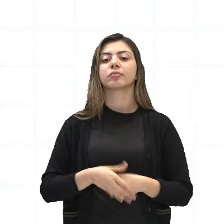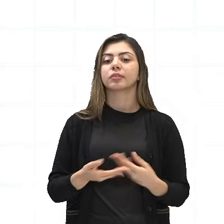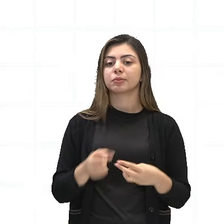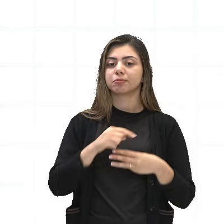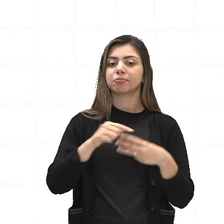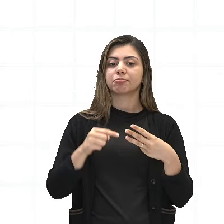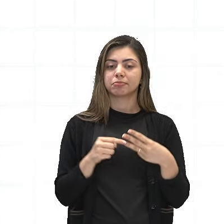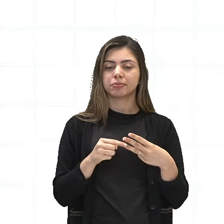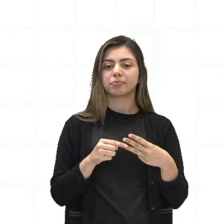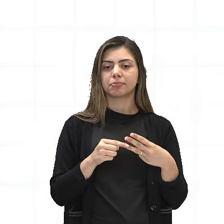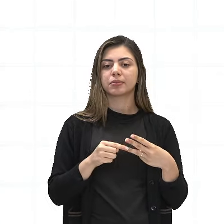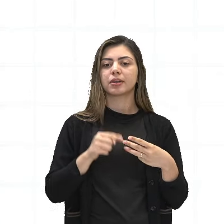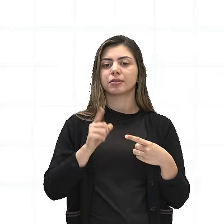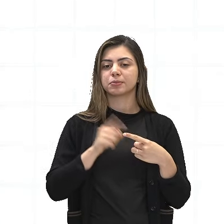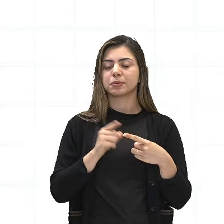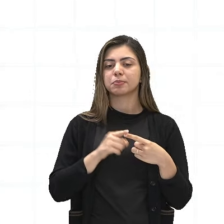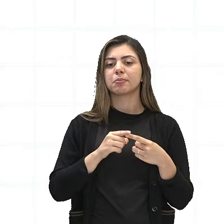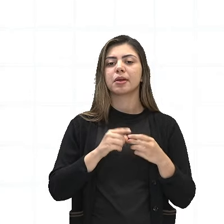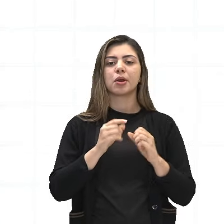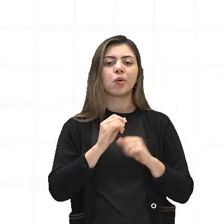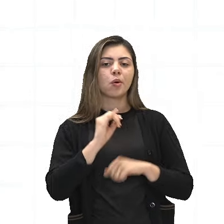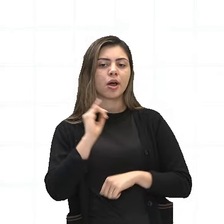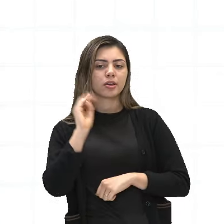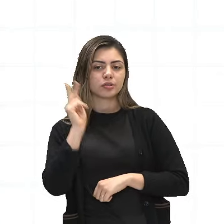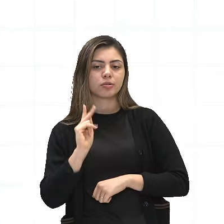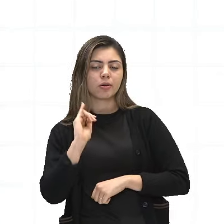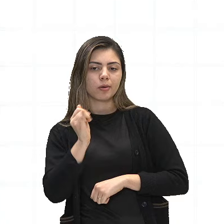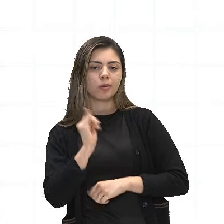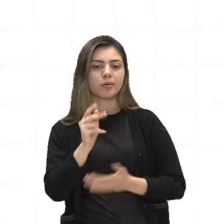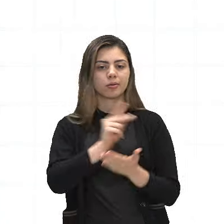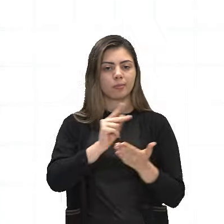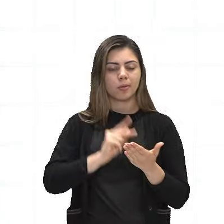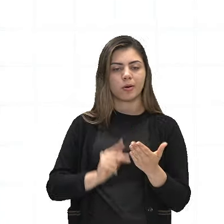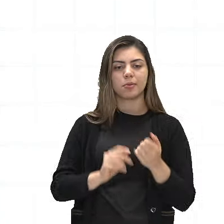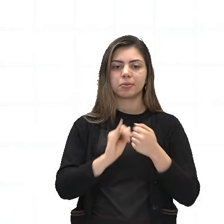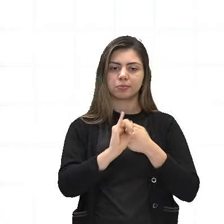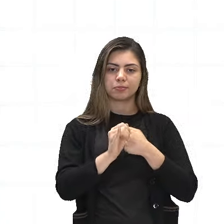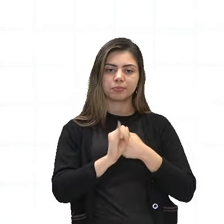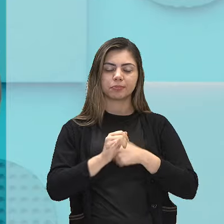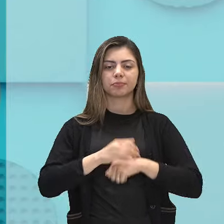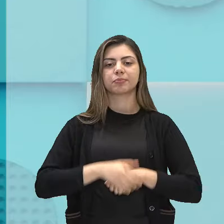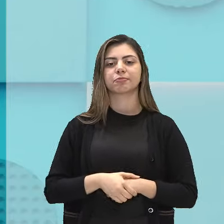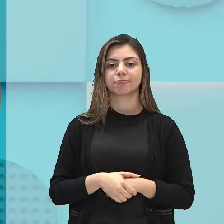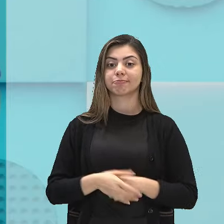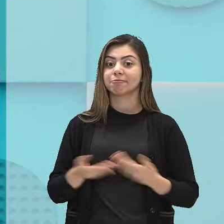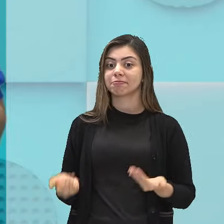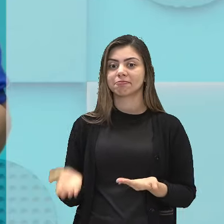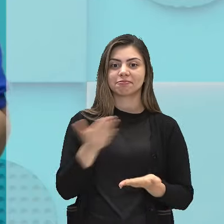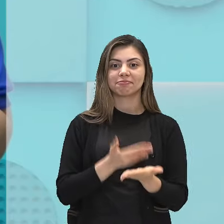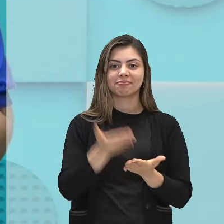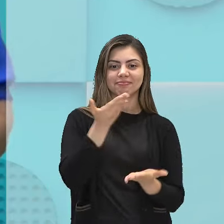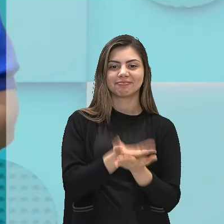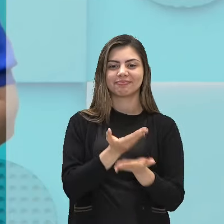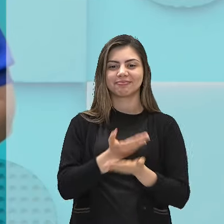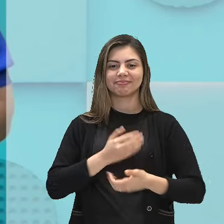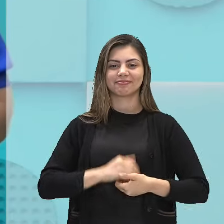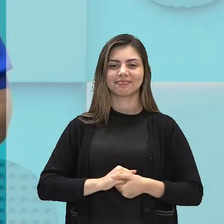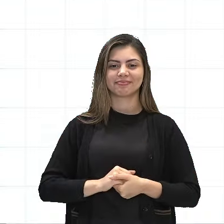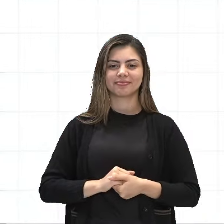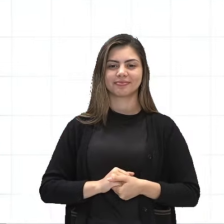amazônicos, contos, poemas e crônicas. Vamos à nossa aula, então?